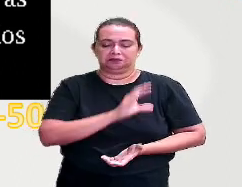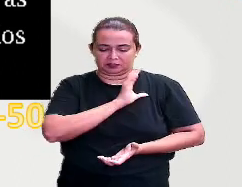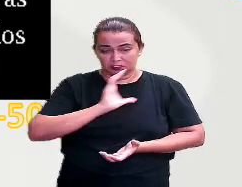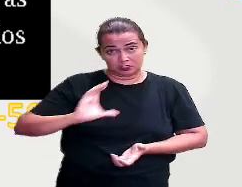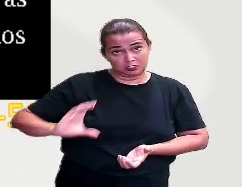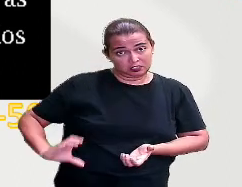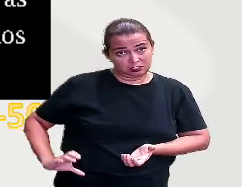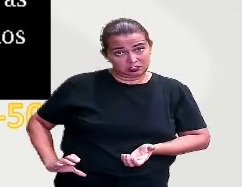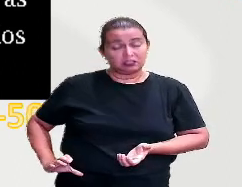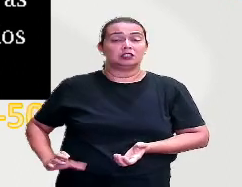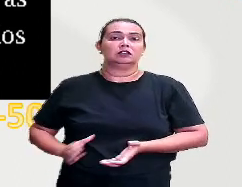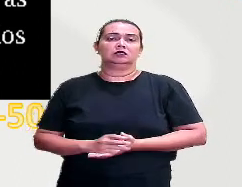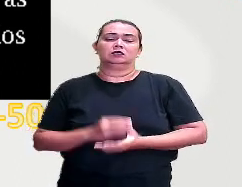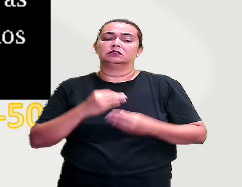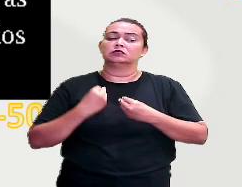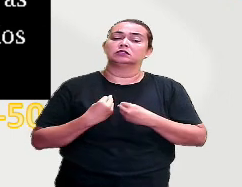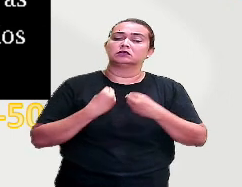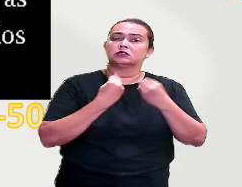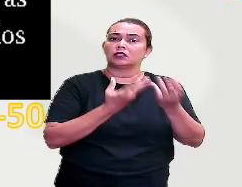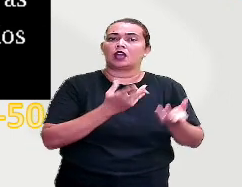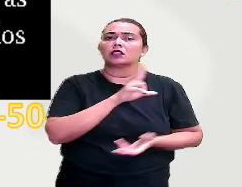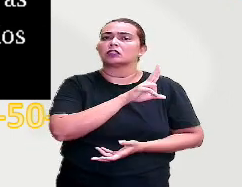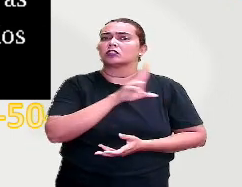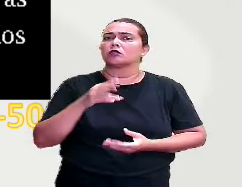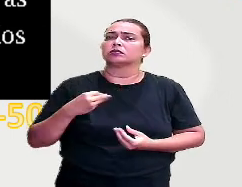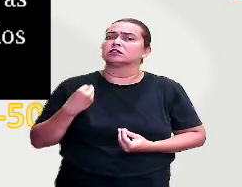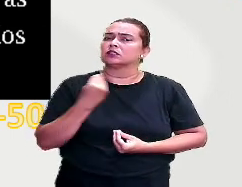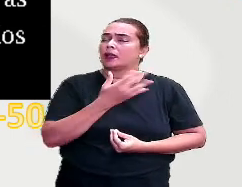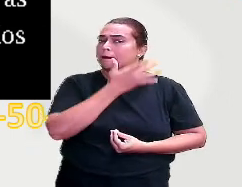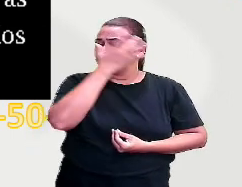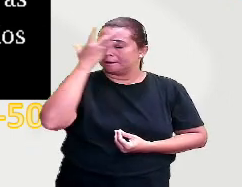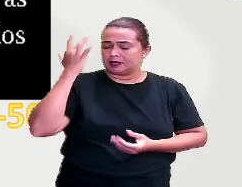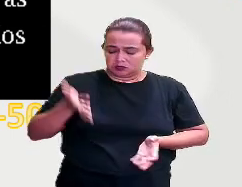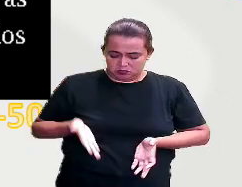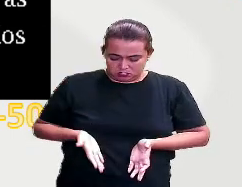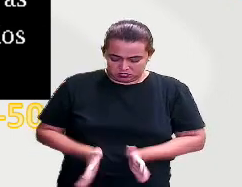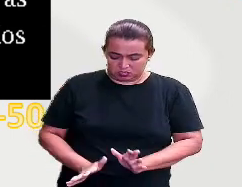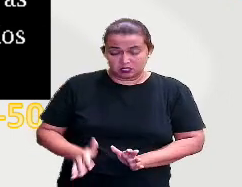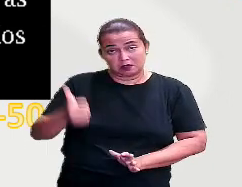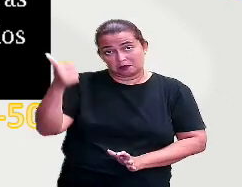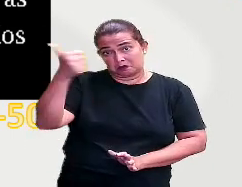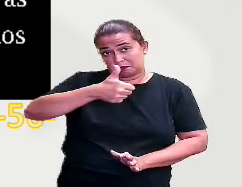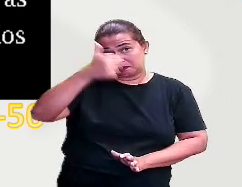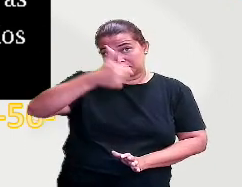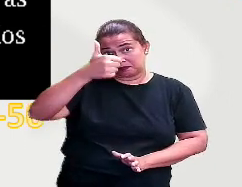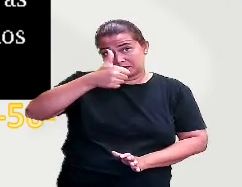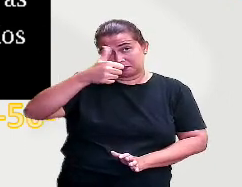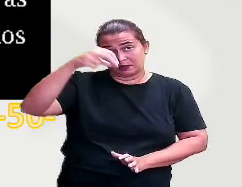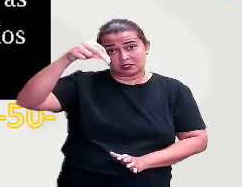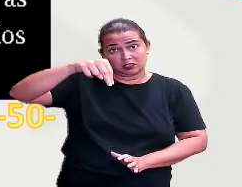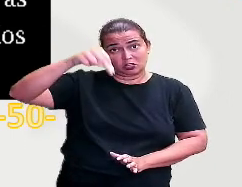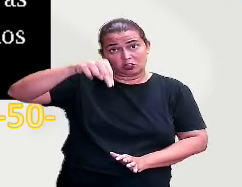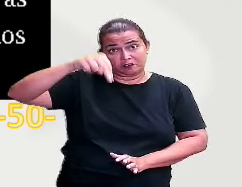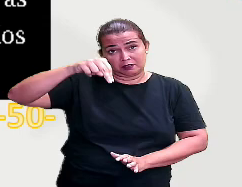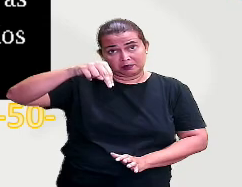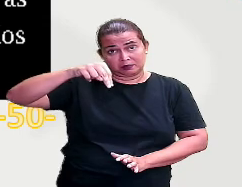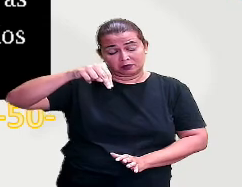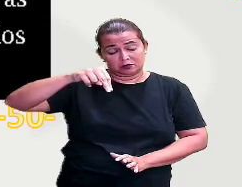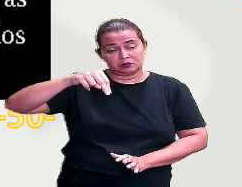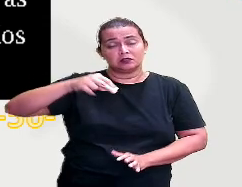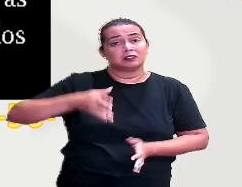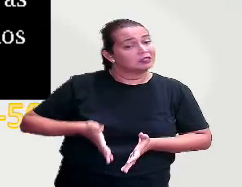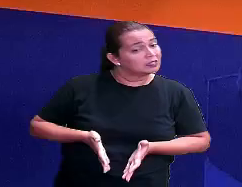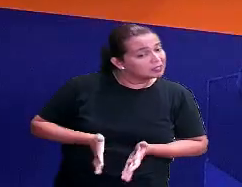sobrenome era dado para as pessoas que nasciam no dia 1º de novembro. Porque é o dia de todos os santos. Então, quem